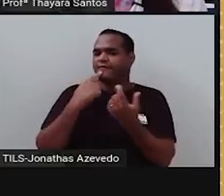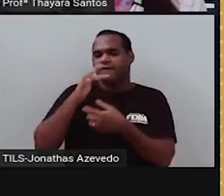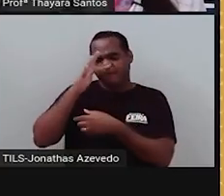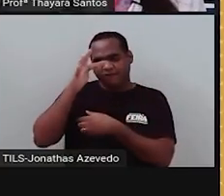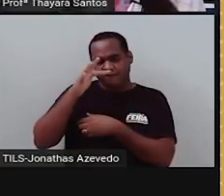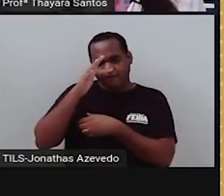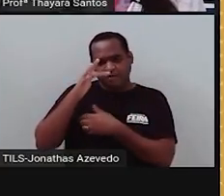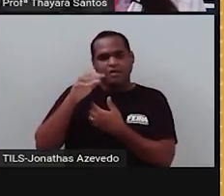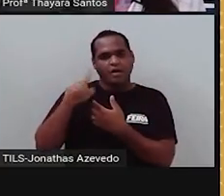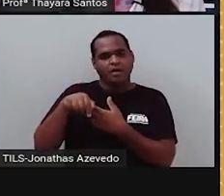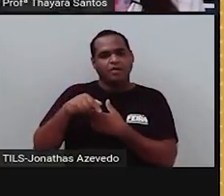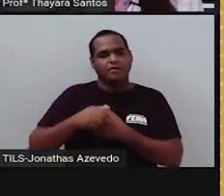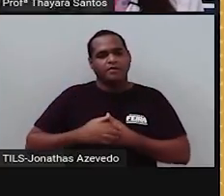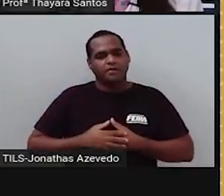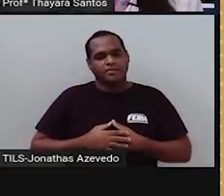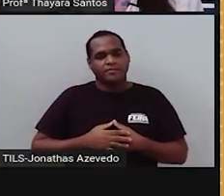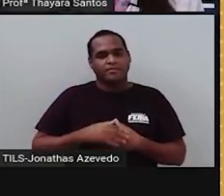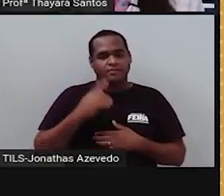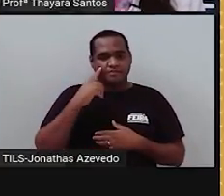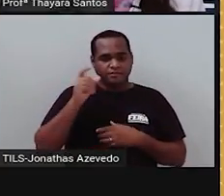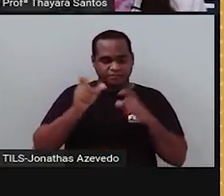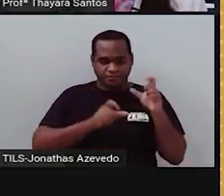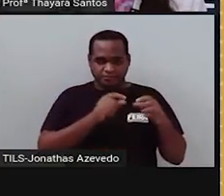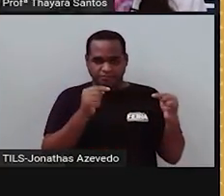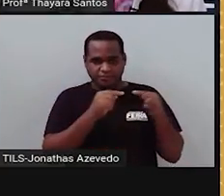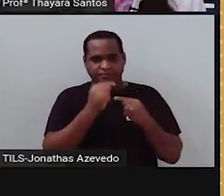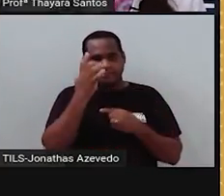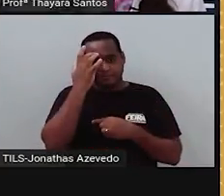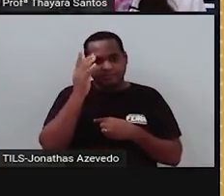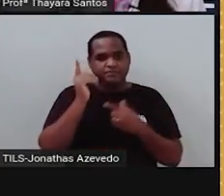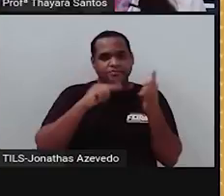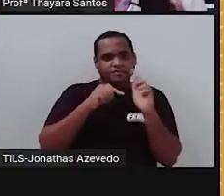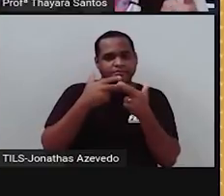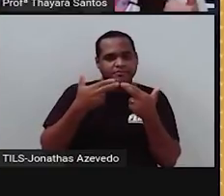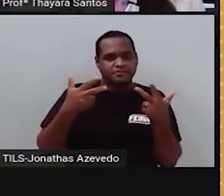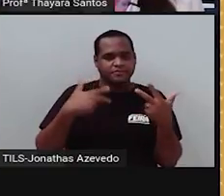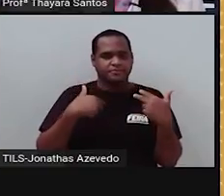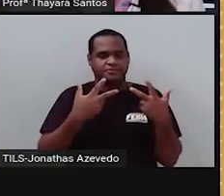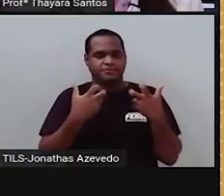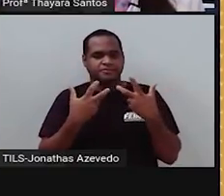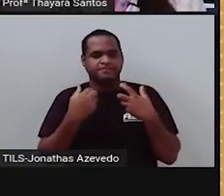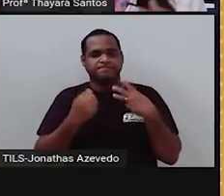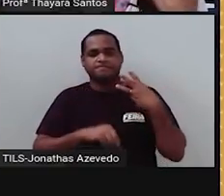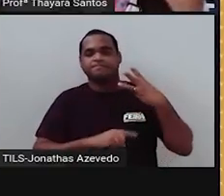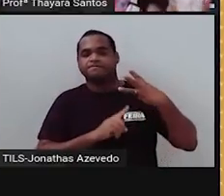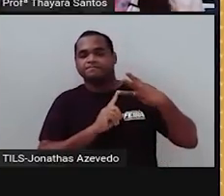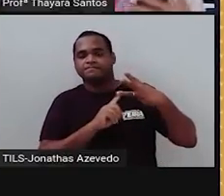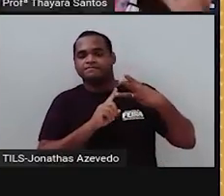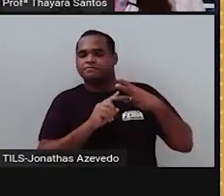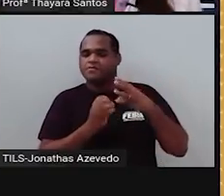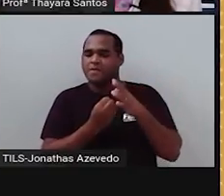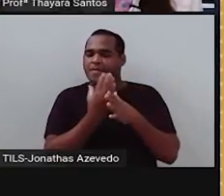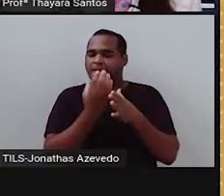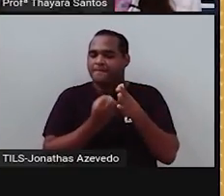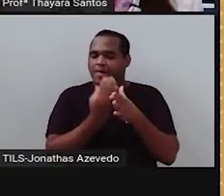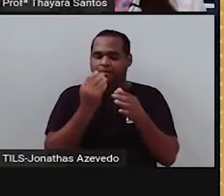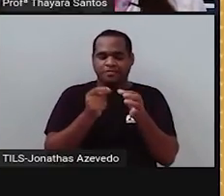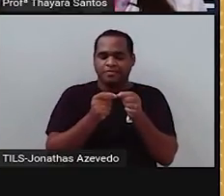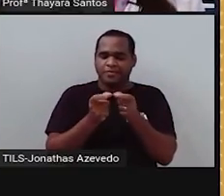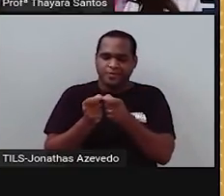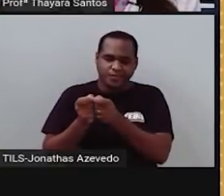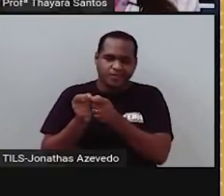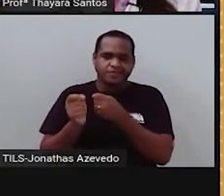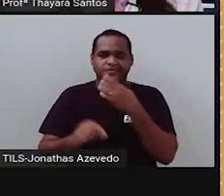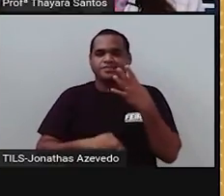que ela coloca. Então, são características que são fáceis de observar. A terceira coisa é que elas produzem muitas sementes.